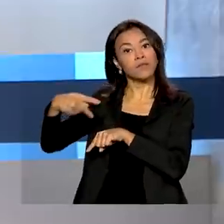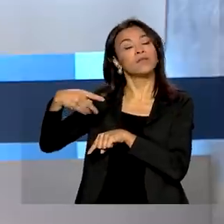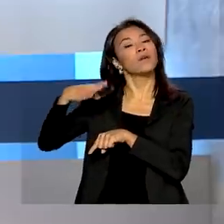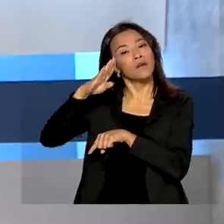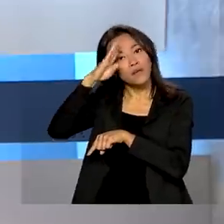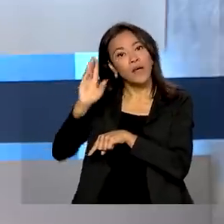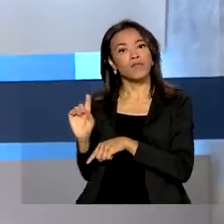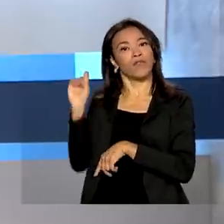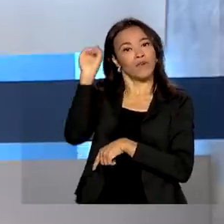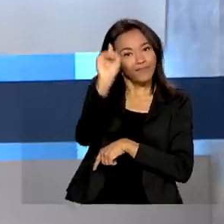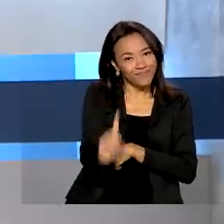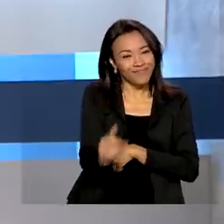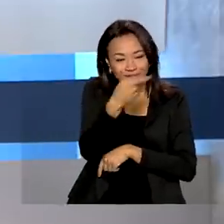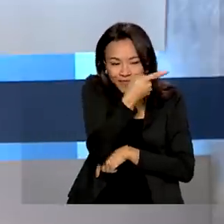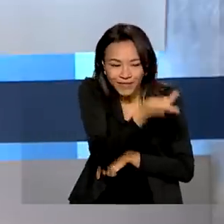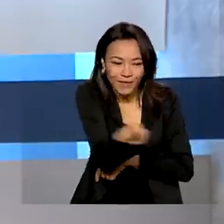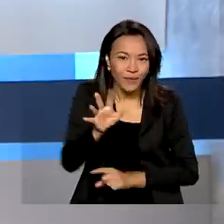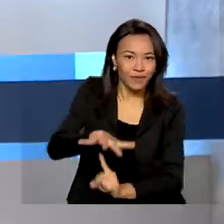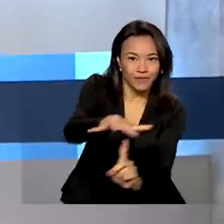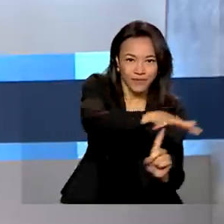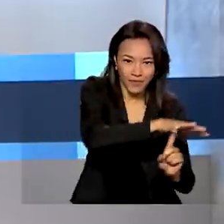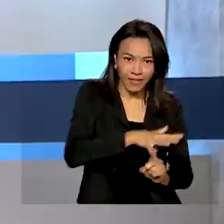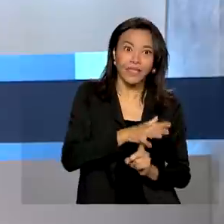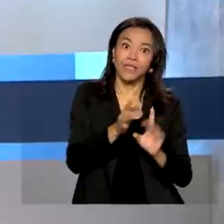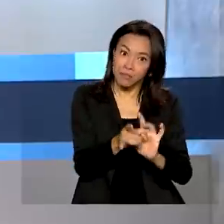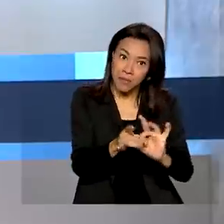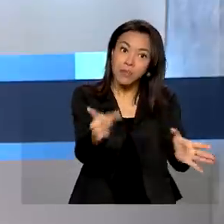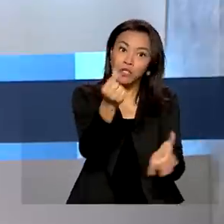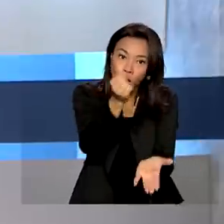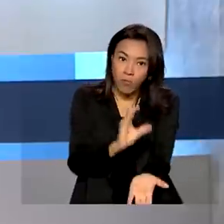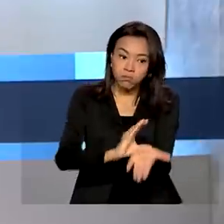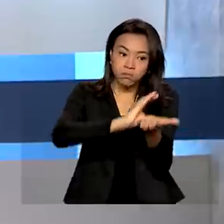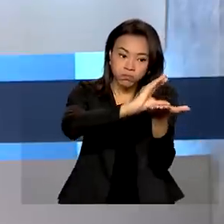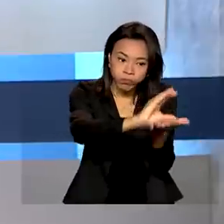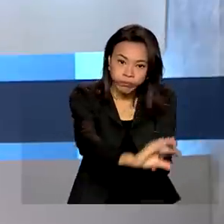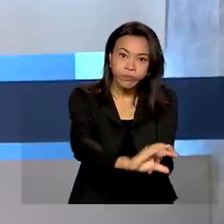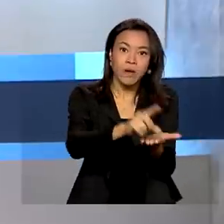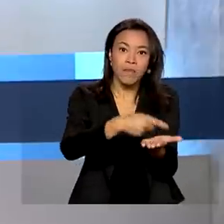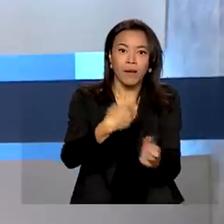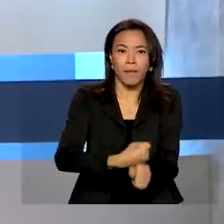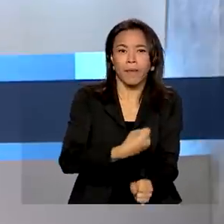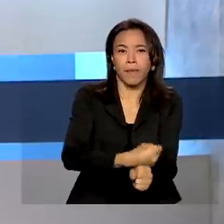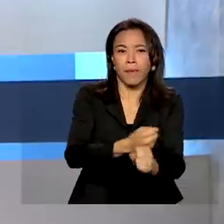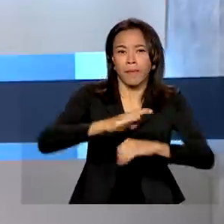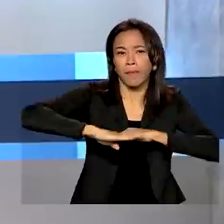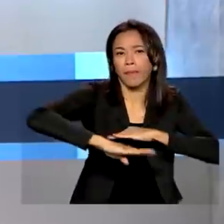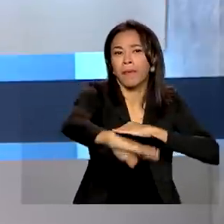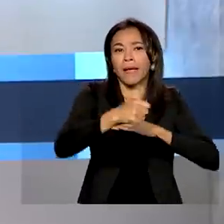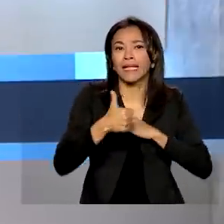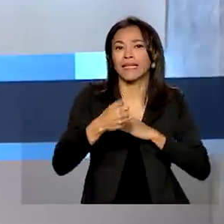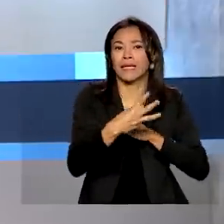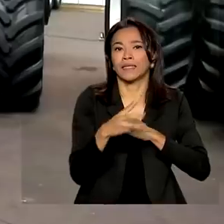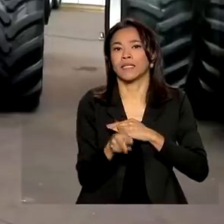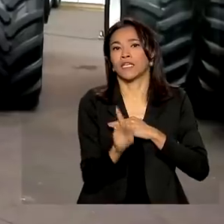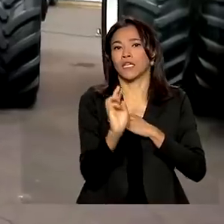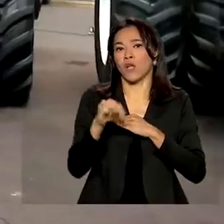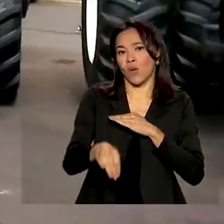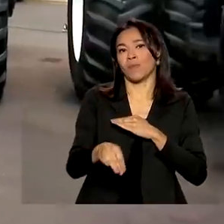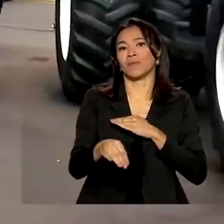a Expoingá e anunciou a liberação de recursos para a pavimentação de 13 quilômetros de rodovia que corta a cidade.